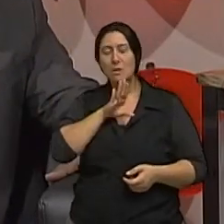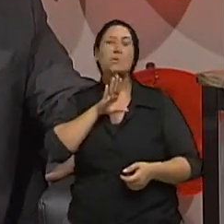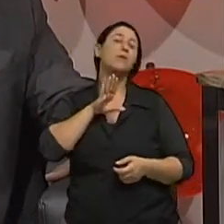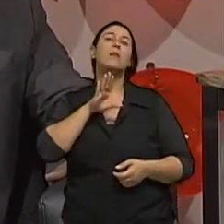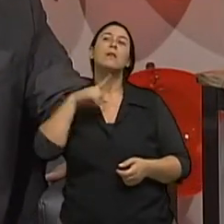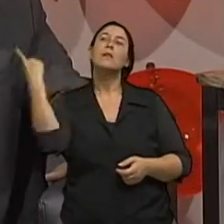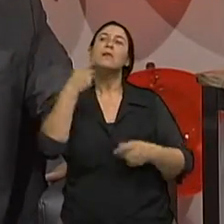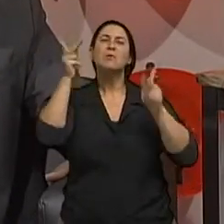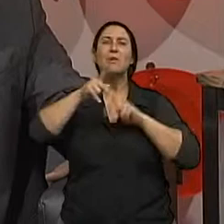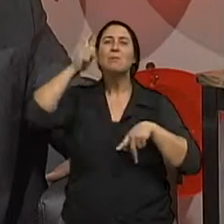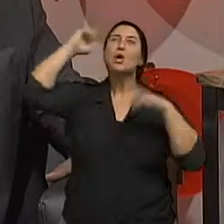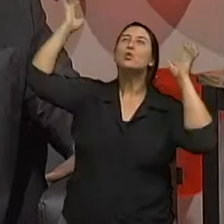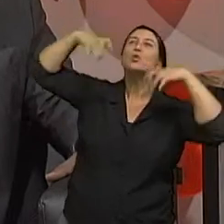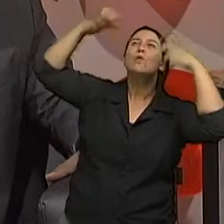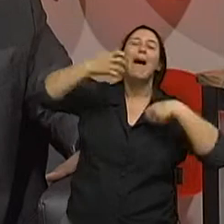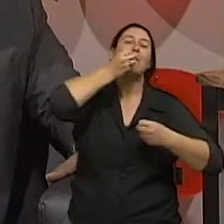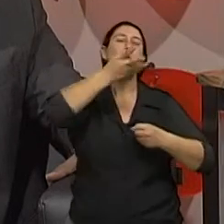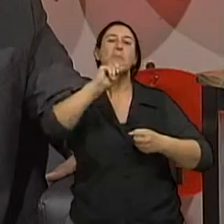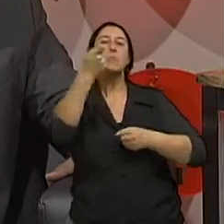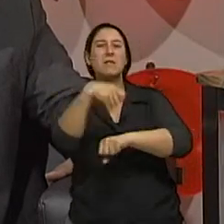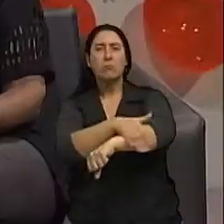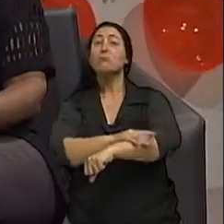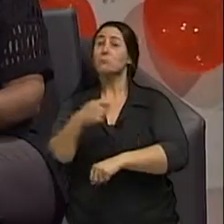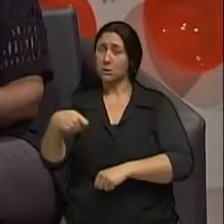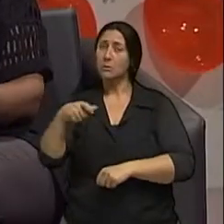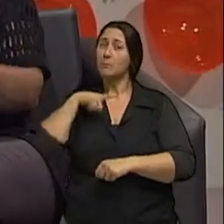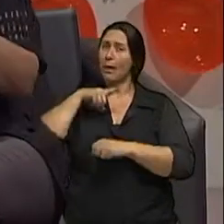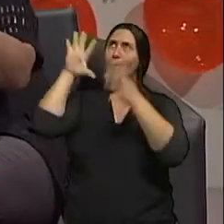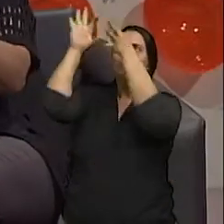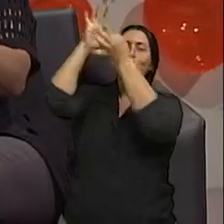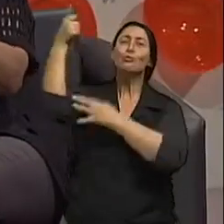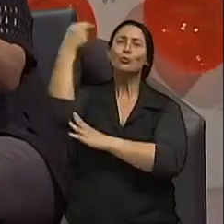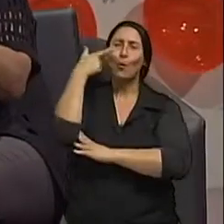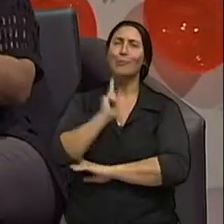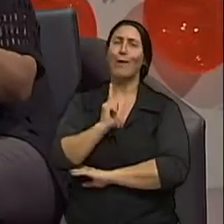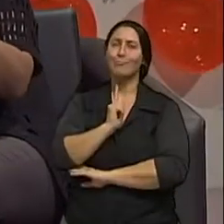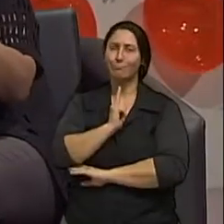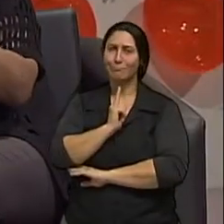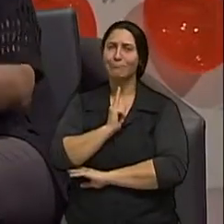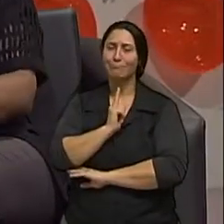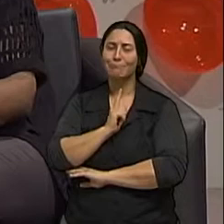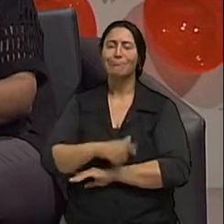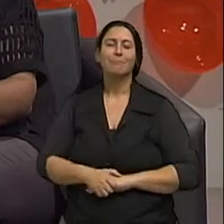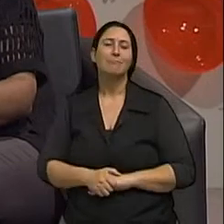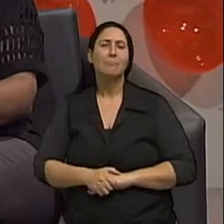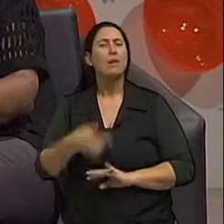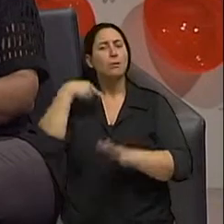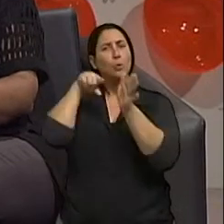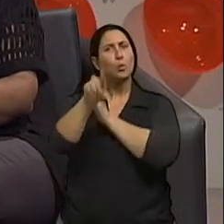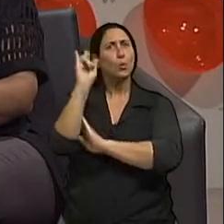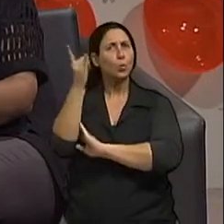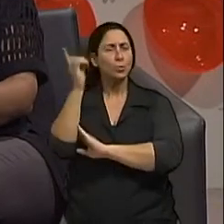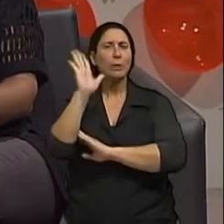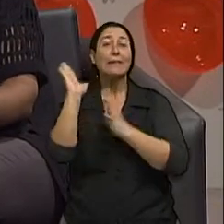necessidade da prevenção também acontece. Tá, ok. Bom, mas só me diga uma última pergunta antes do intervalo que em seguida a gente vai para o intervalo.